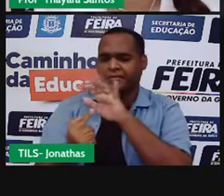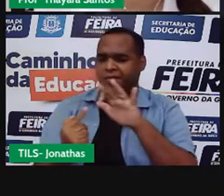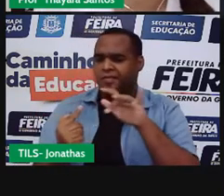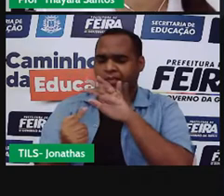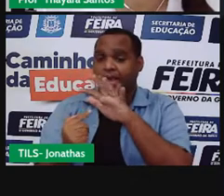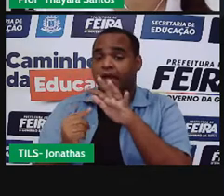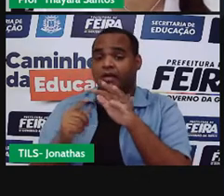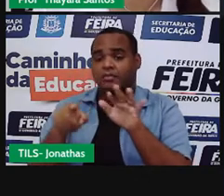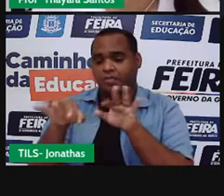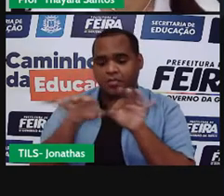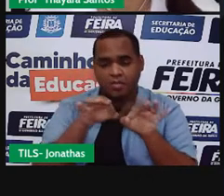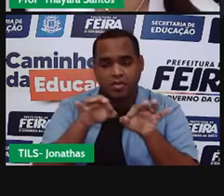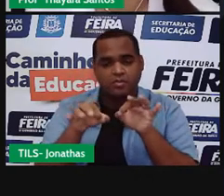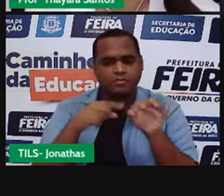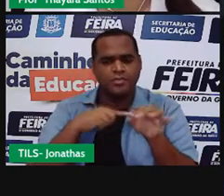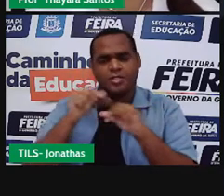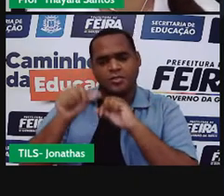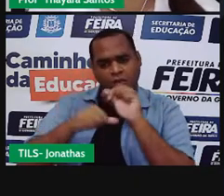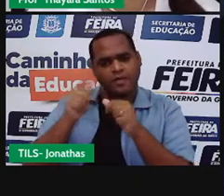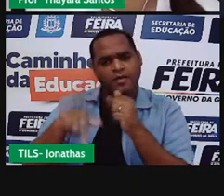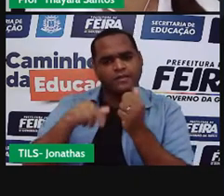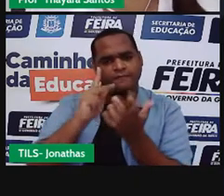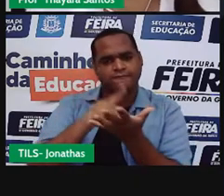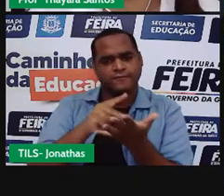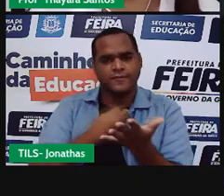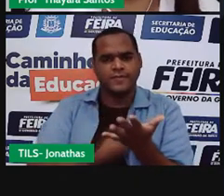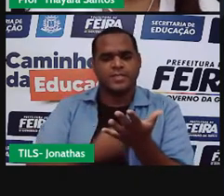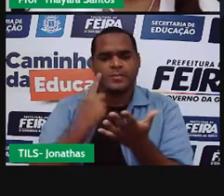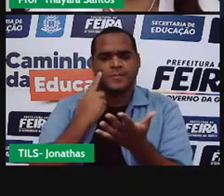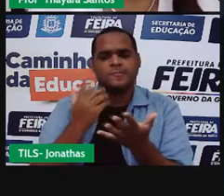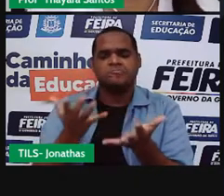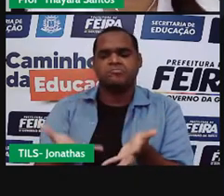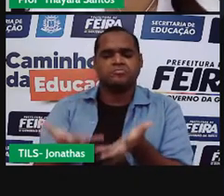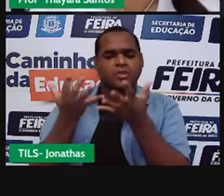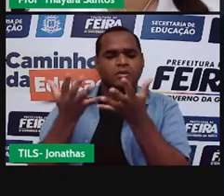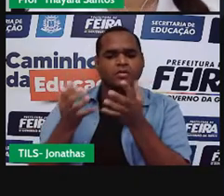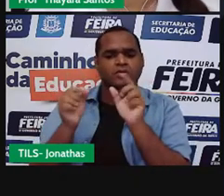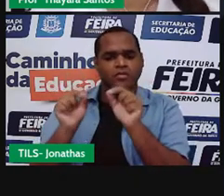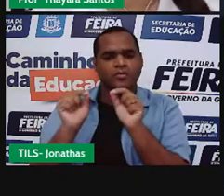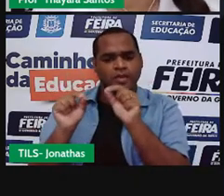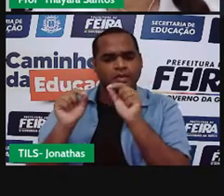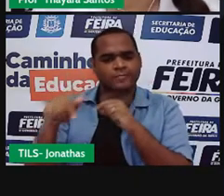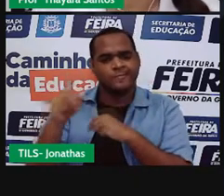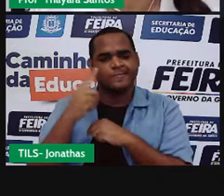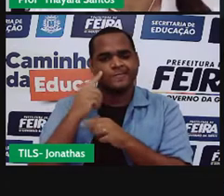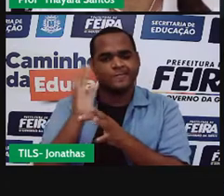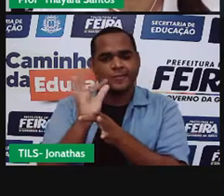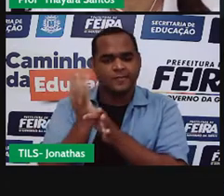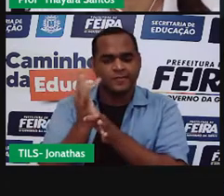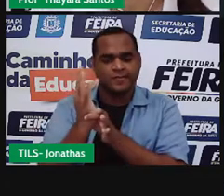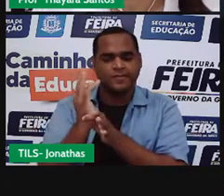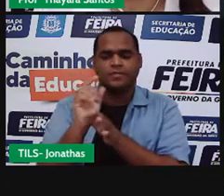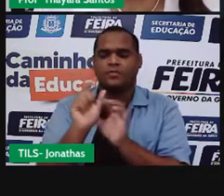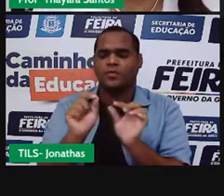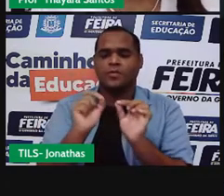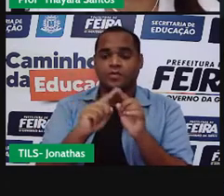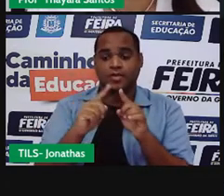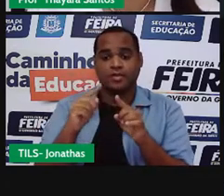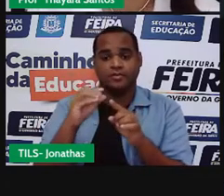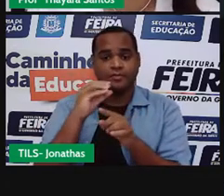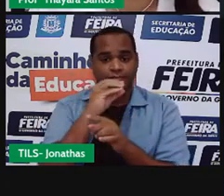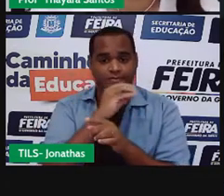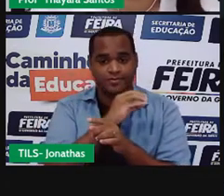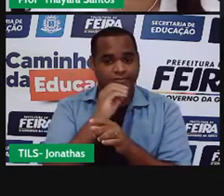ter uma alteração no estado delas. E quem vai impulsionar essa alteração no estado físico da matéria é a temperatura,